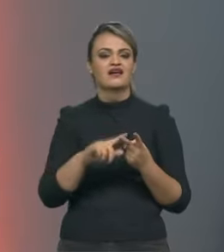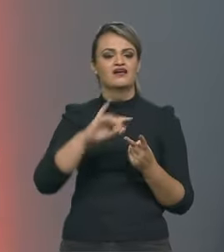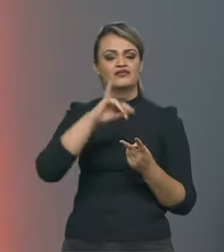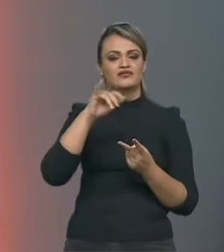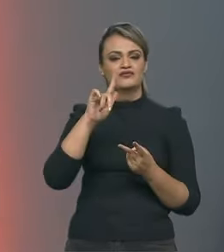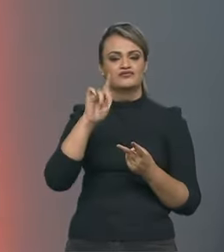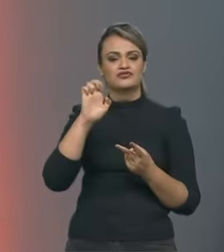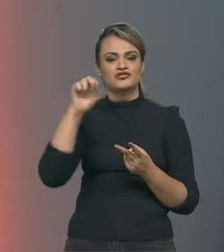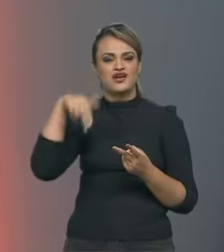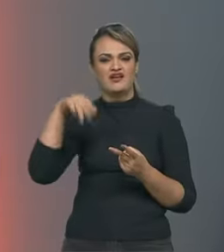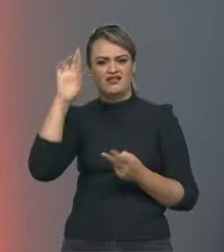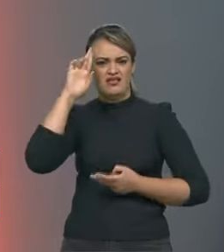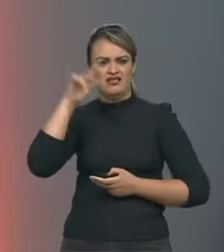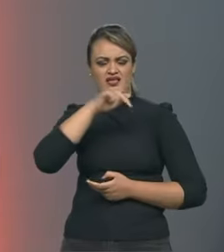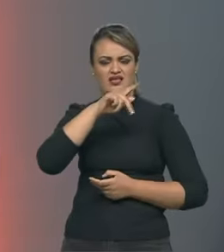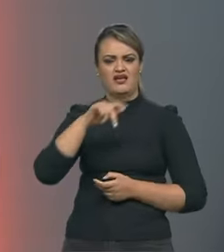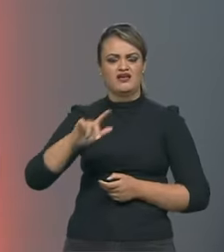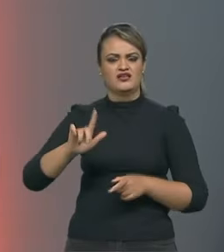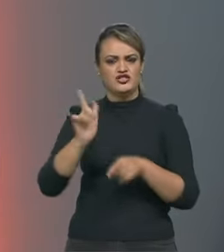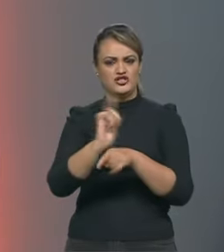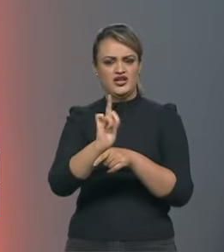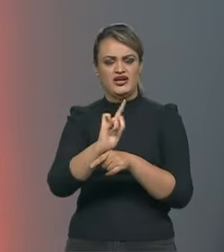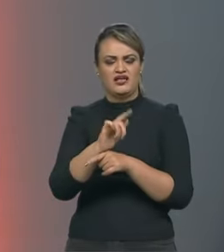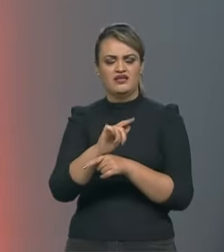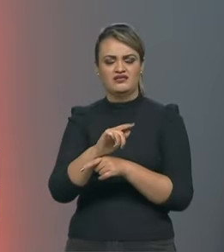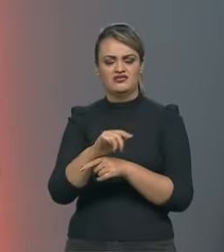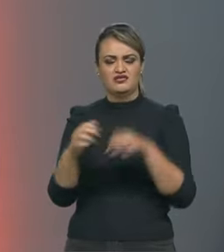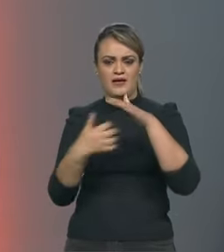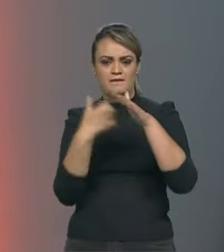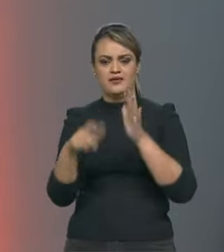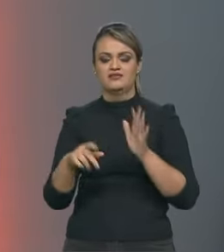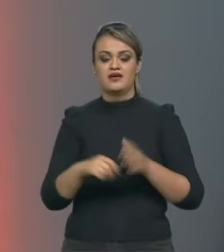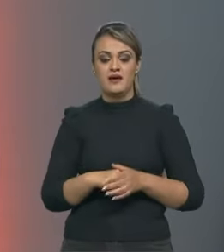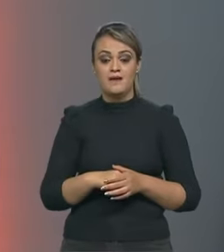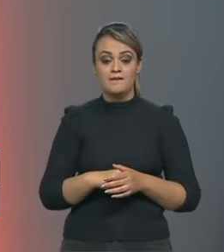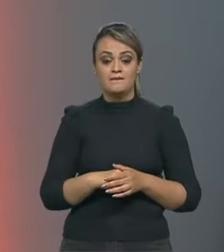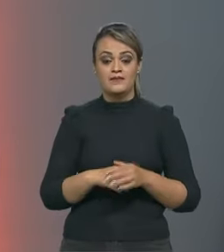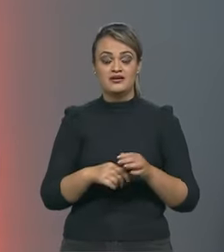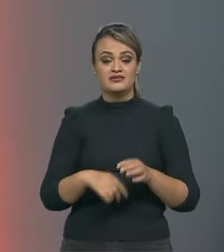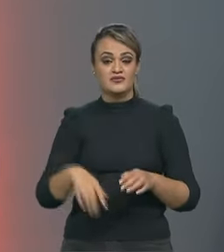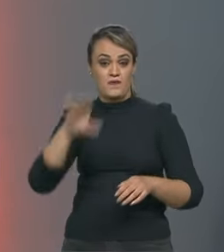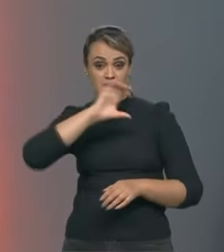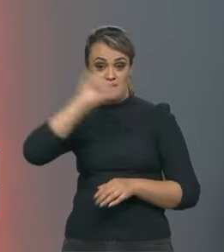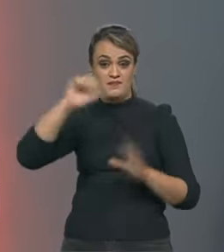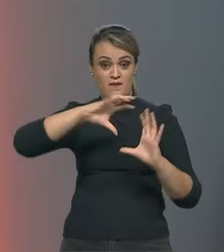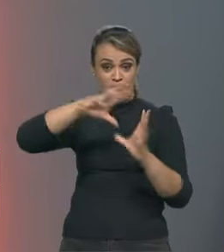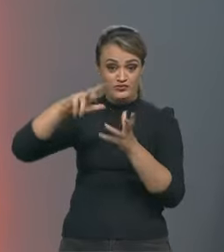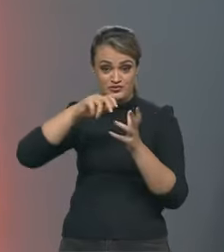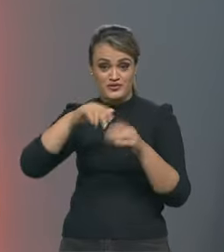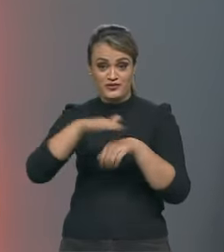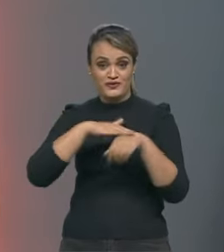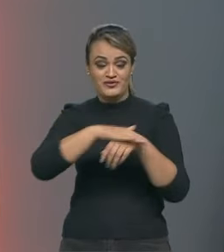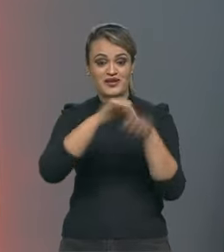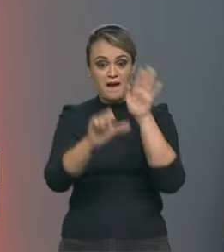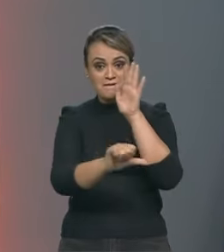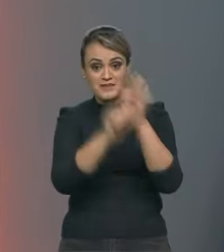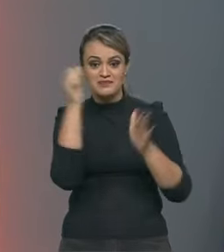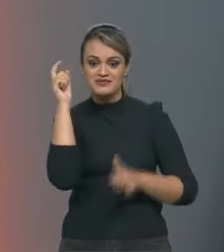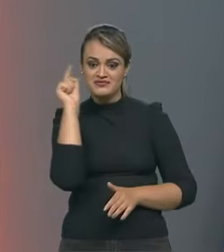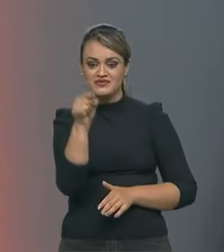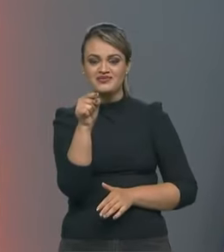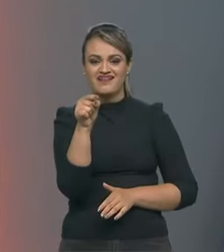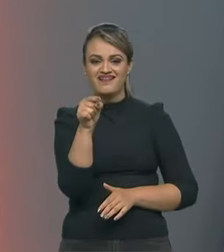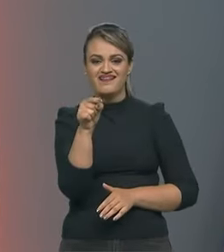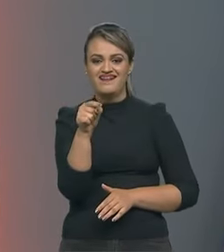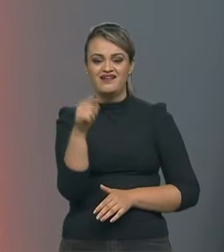que hoje é presidente da Federação Internacional de Automobilismo mas com campeão mundial de Fórmula 1 foi a primeira vez e hoje eu estou realizando um sonho